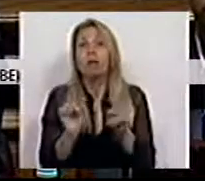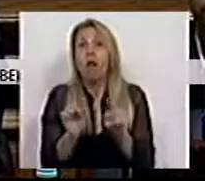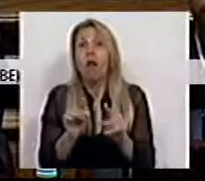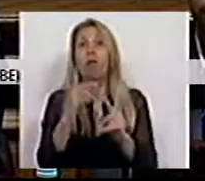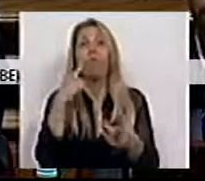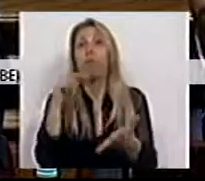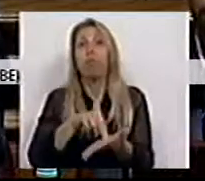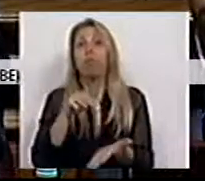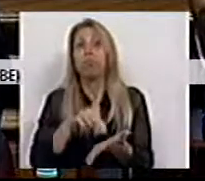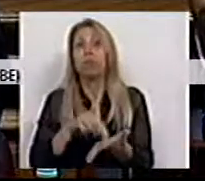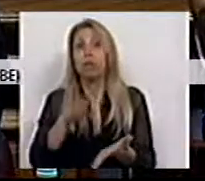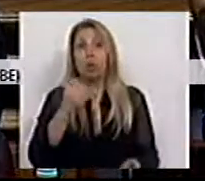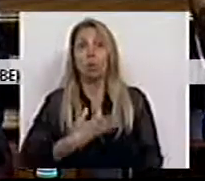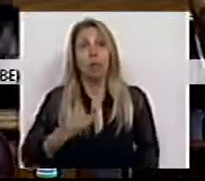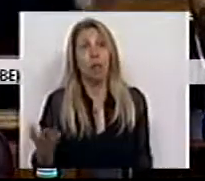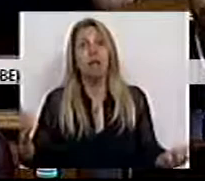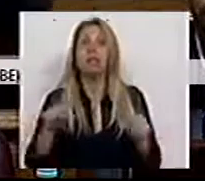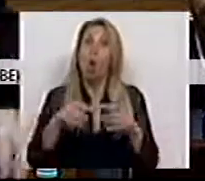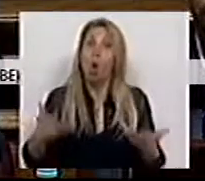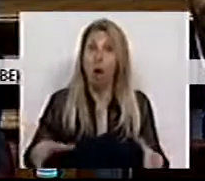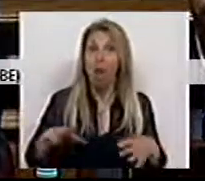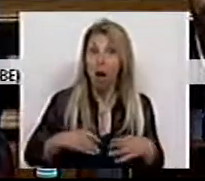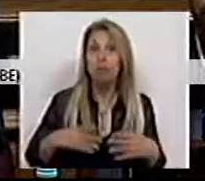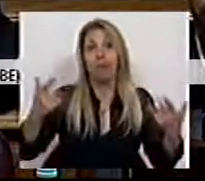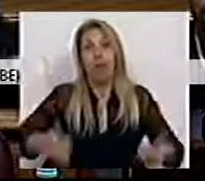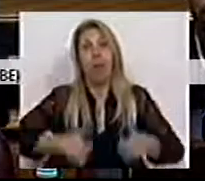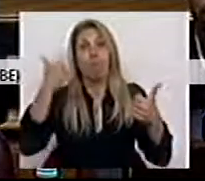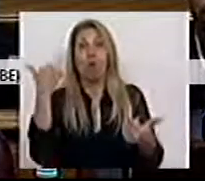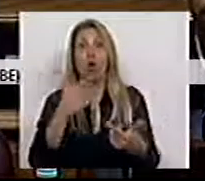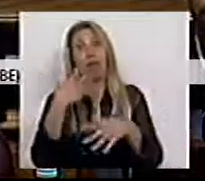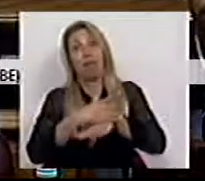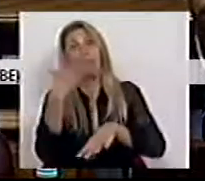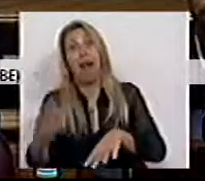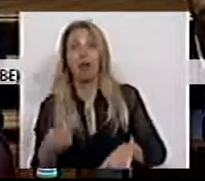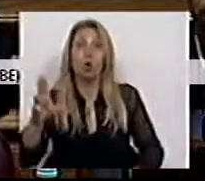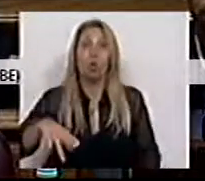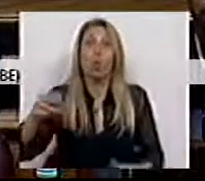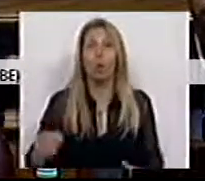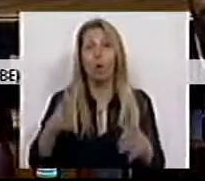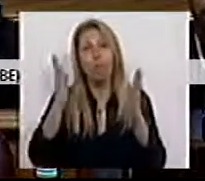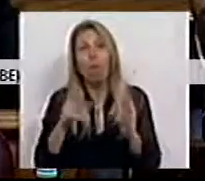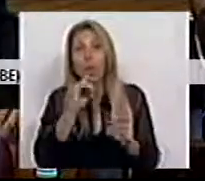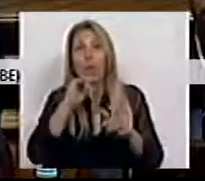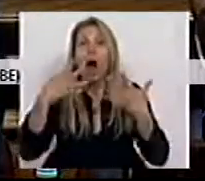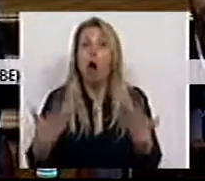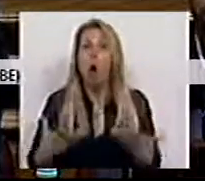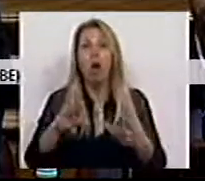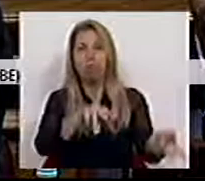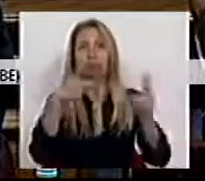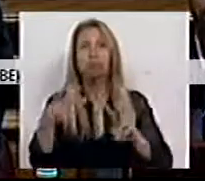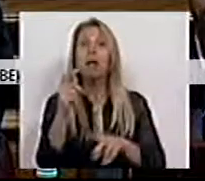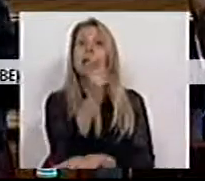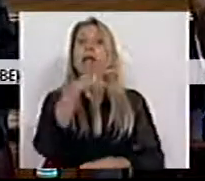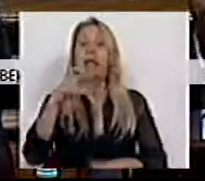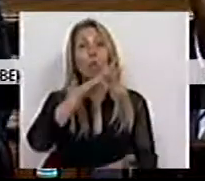a mão à palmatória, mais vale tarde do que nunca. Tenho aqui a oportunidade de corrigir este erro, este erro aprovando as